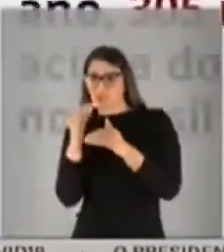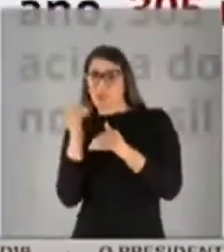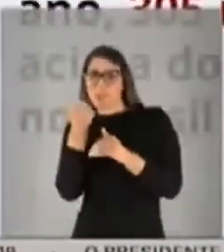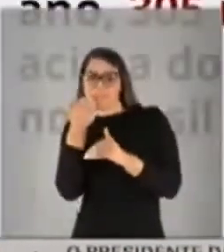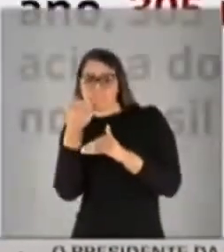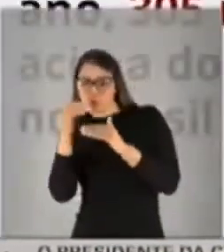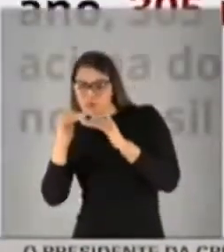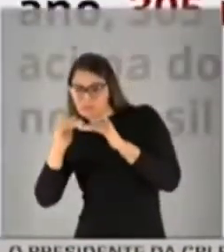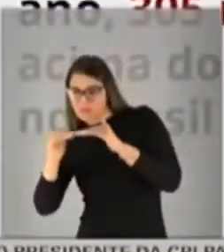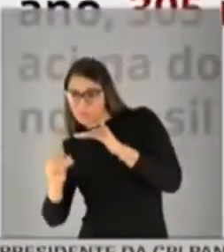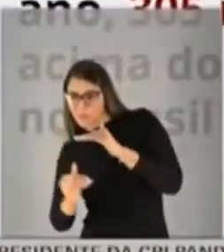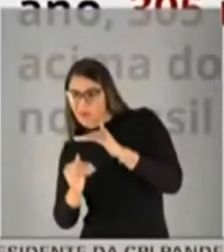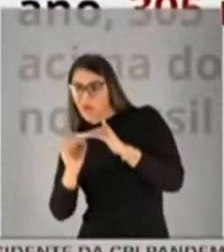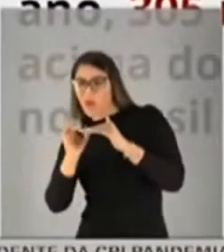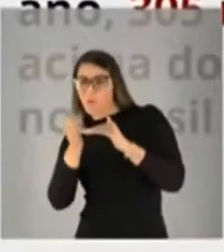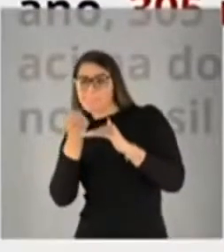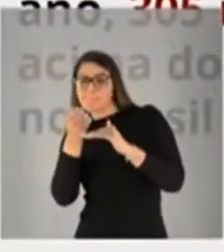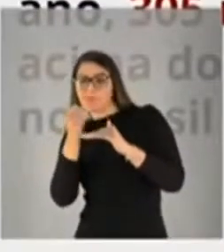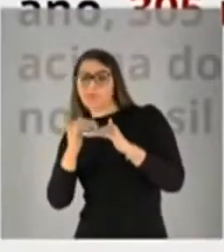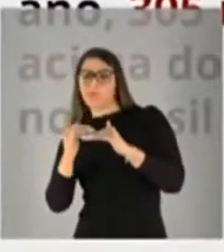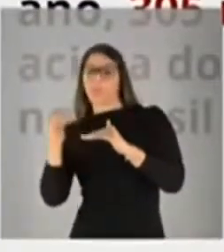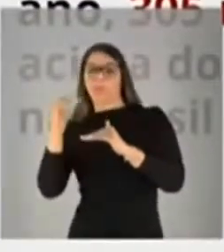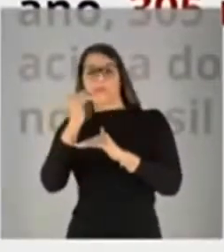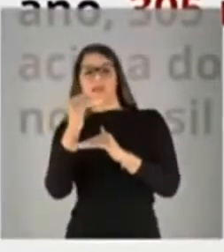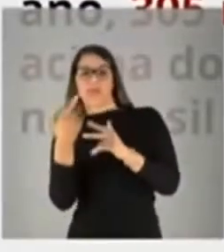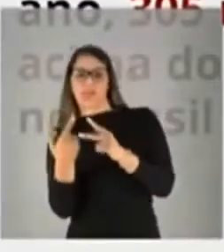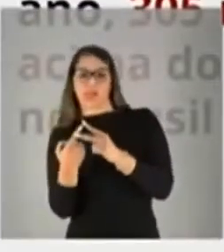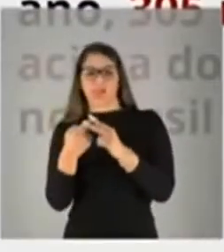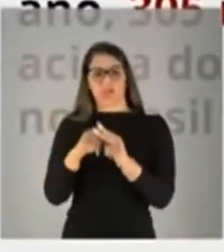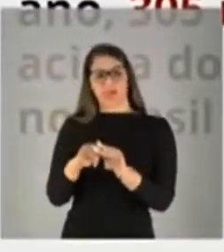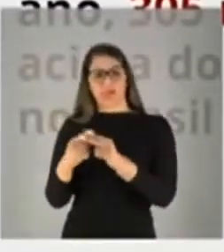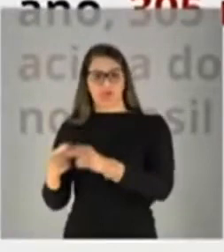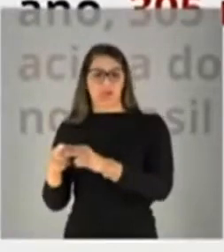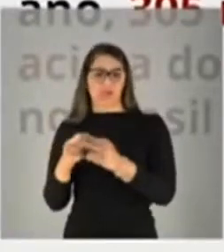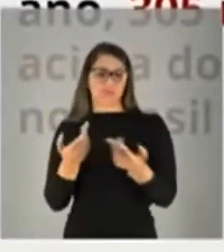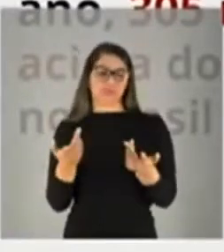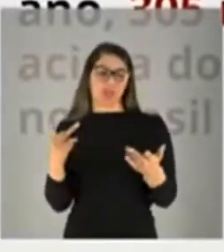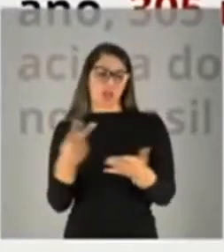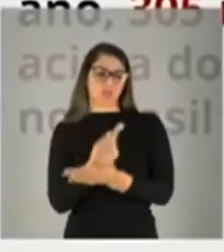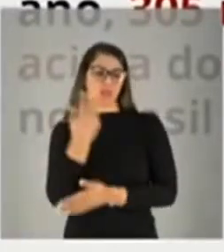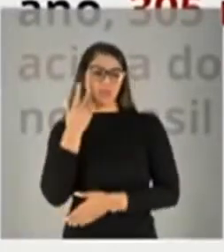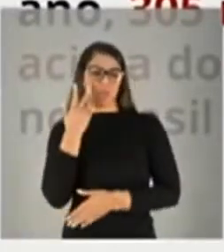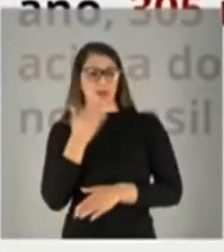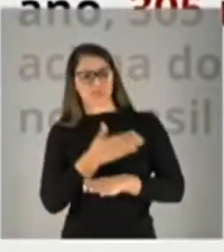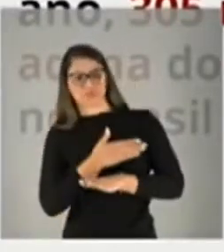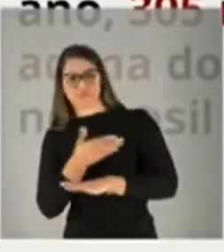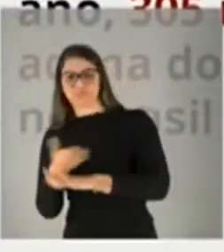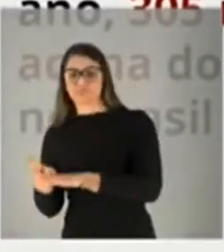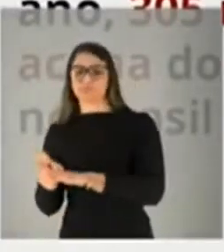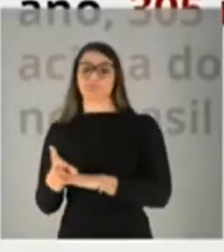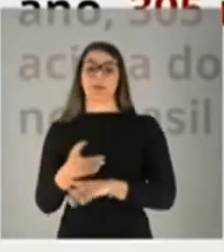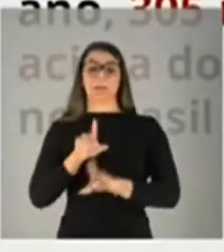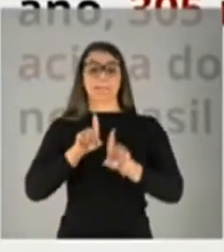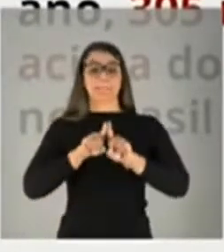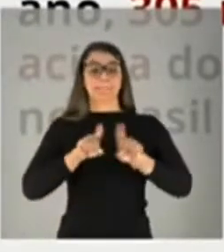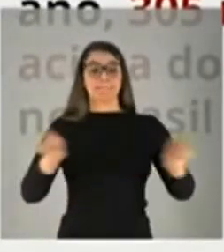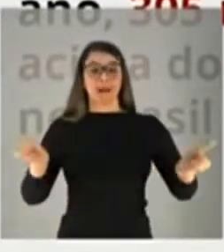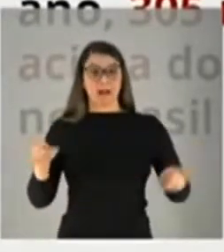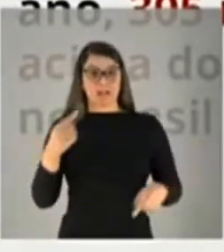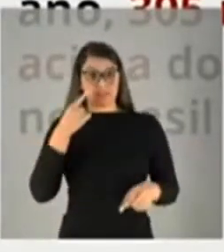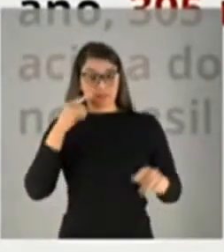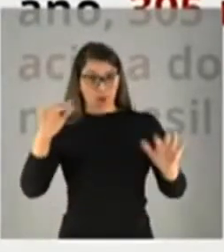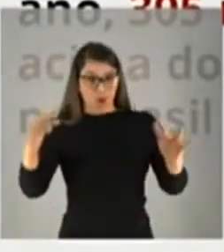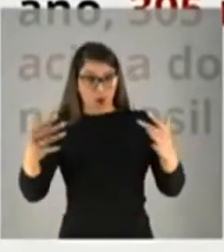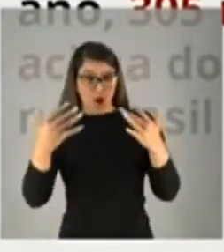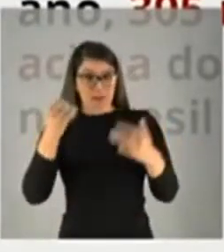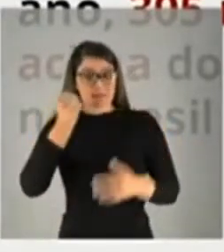ter sido um pouco mais, um pouco menos, vai haver correções, vai havendo correções ao longo do período. Mas eu chamo a atenção, senhoras e senadoras,